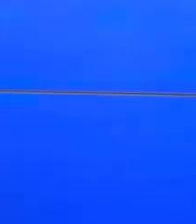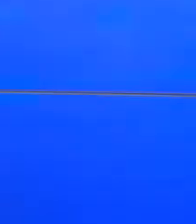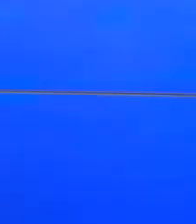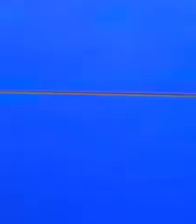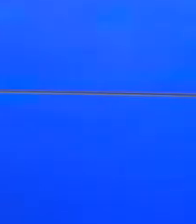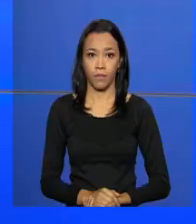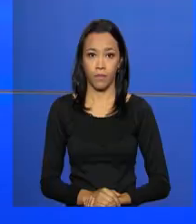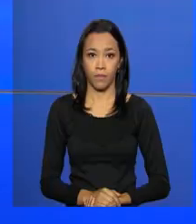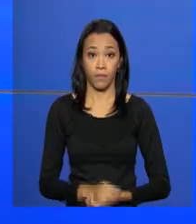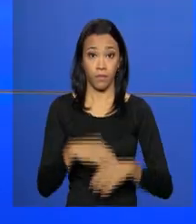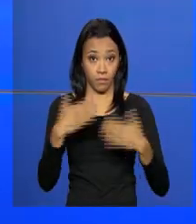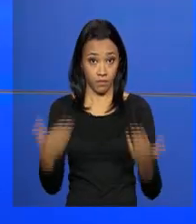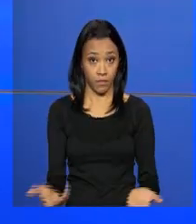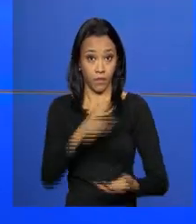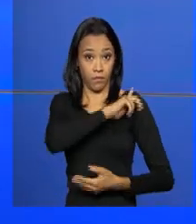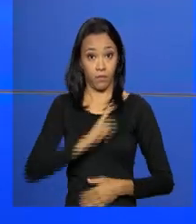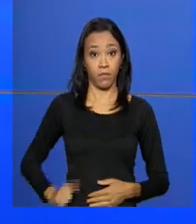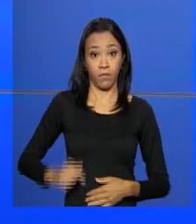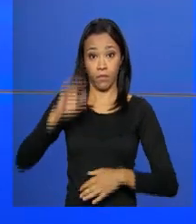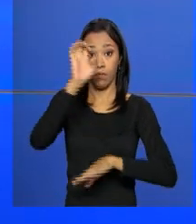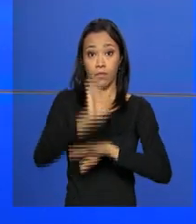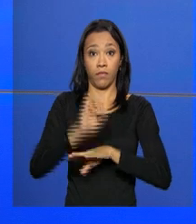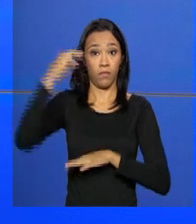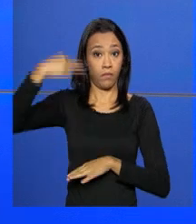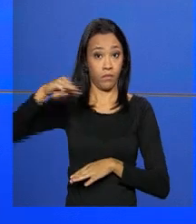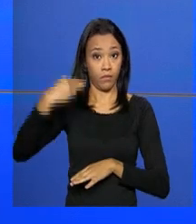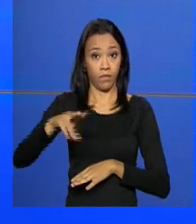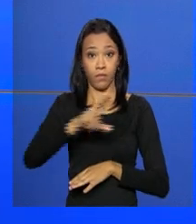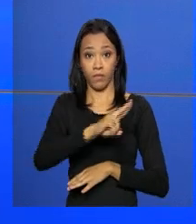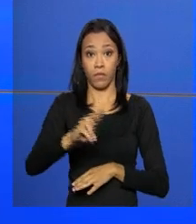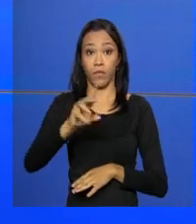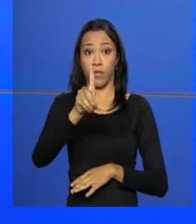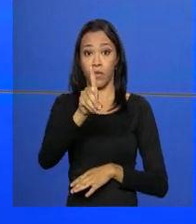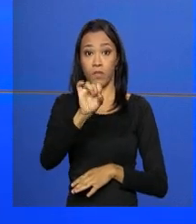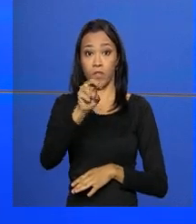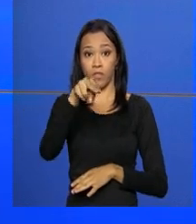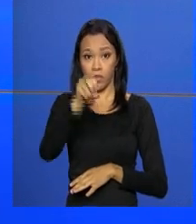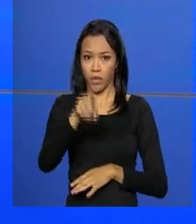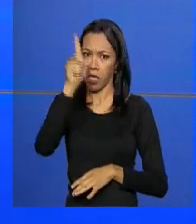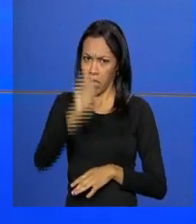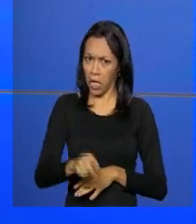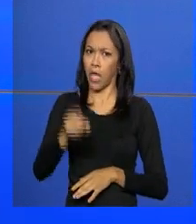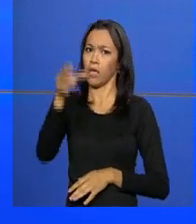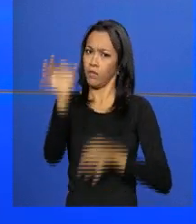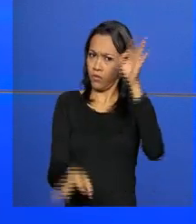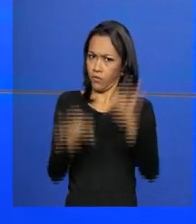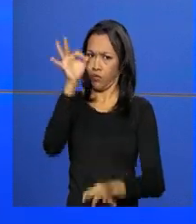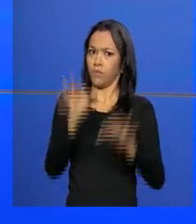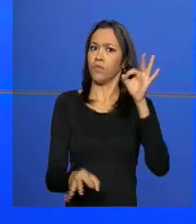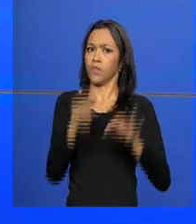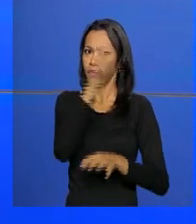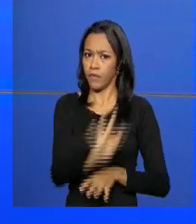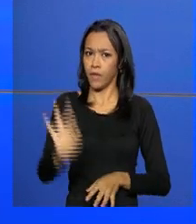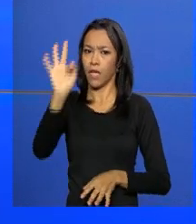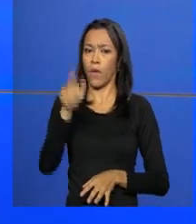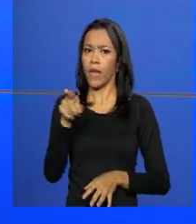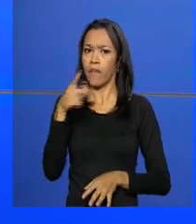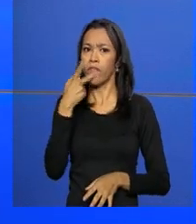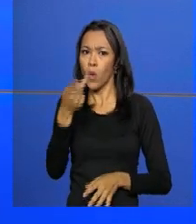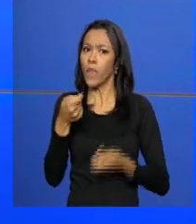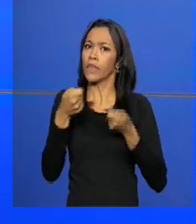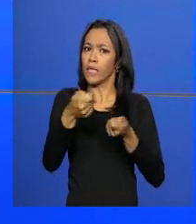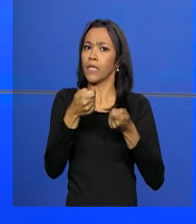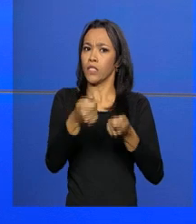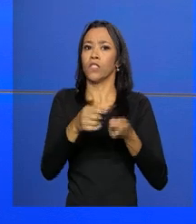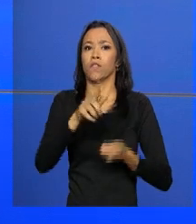E o governador do Maranhão, Flávio Dino, que é juiz federal de carreira, também acredita que há uma tentativa de um golpe